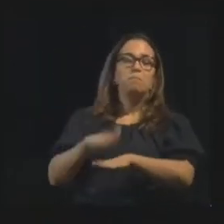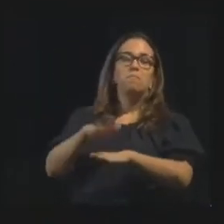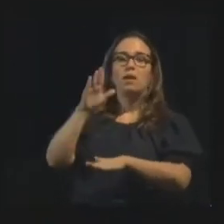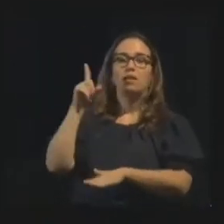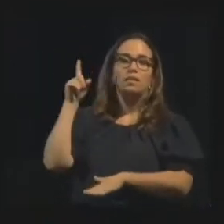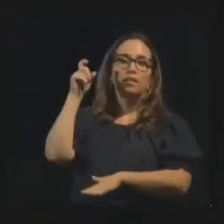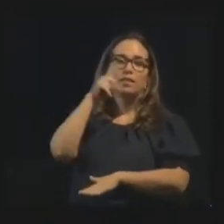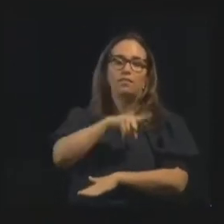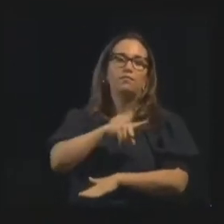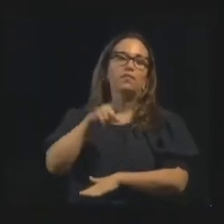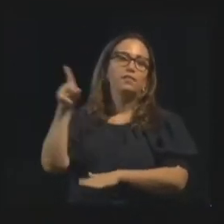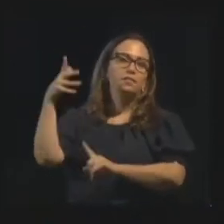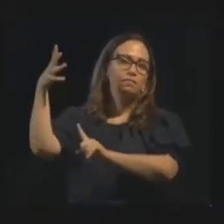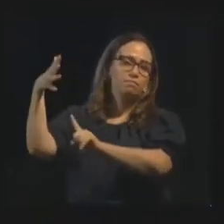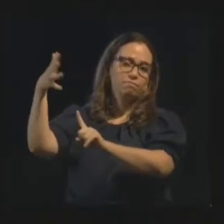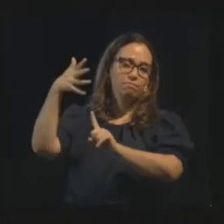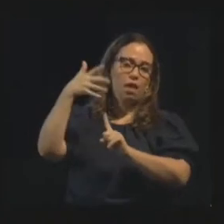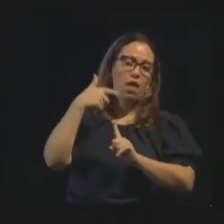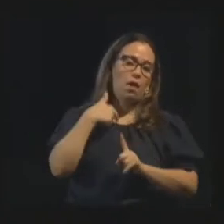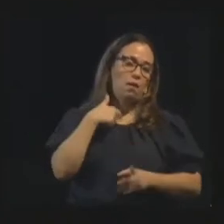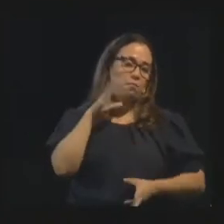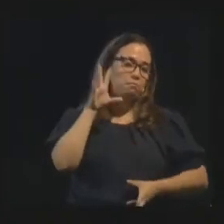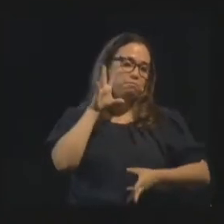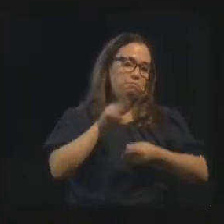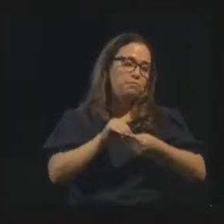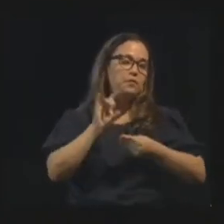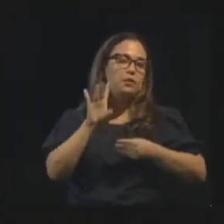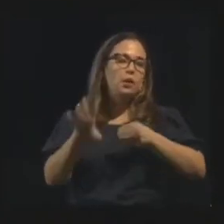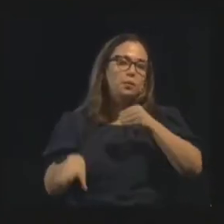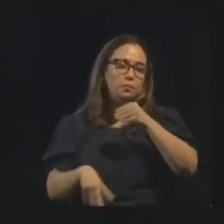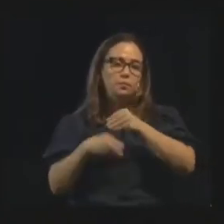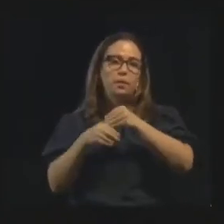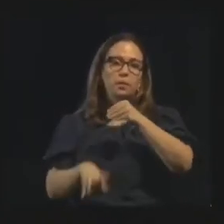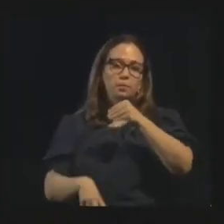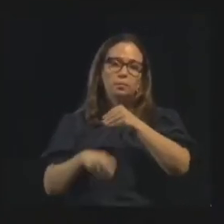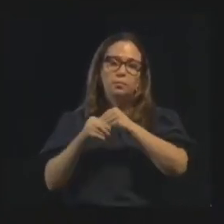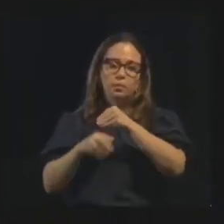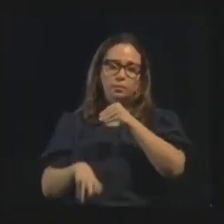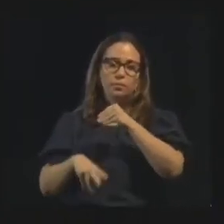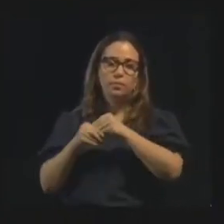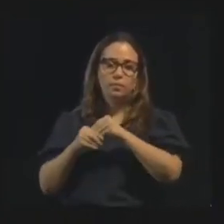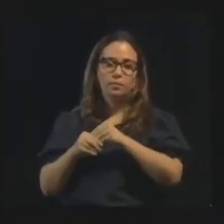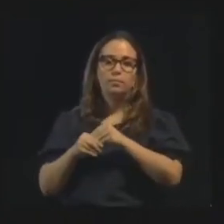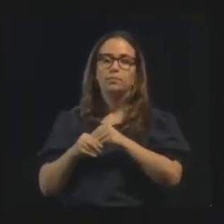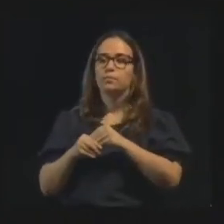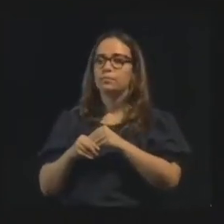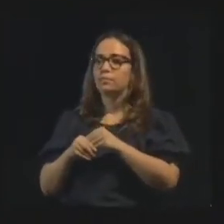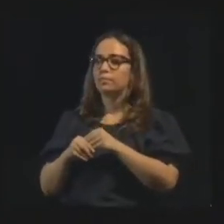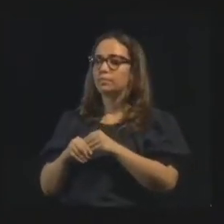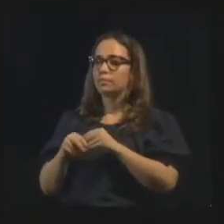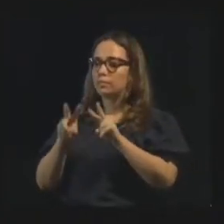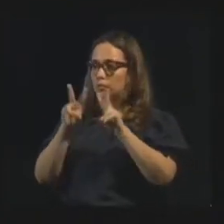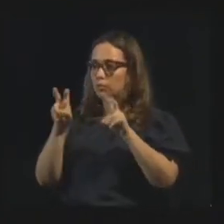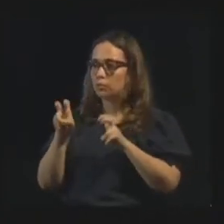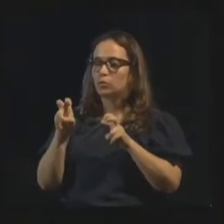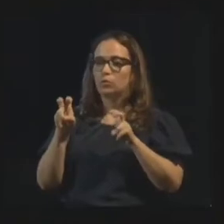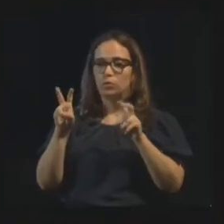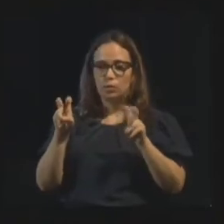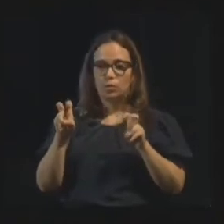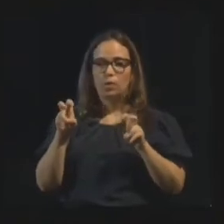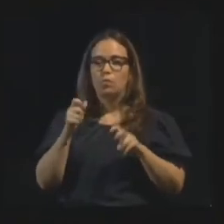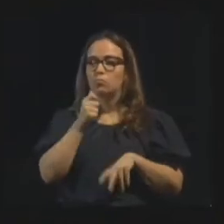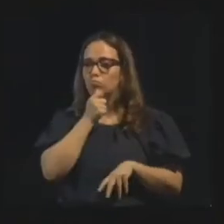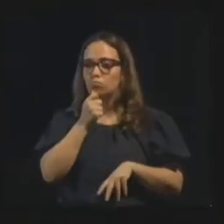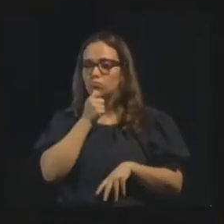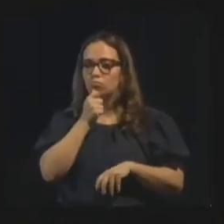e vou apenas dar algum pequeno complemento, trazer à luz alguns outros temas que não